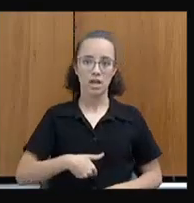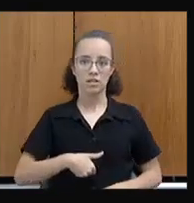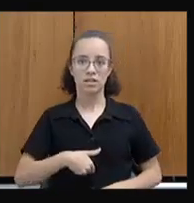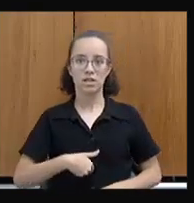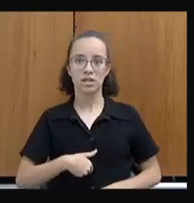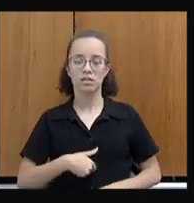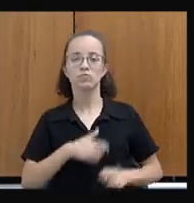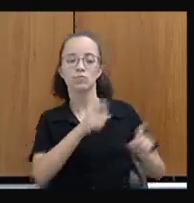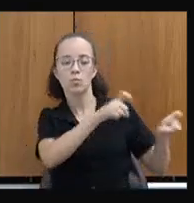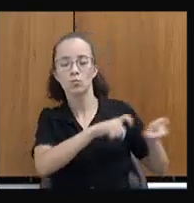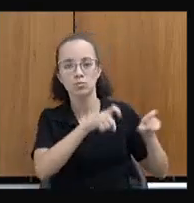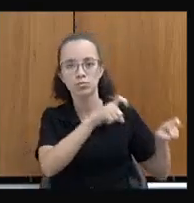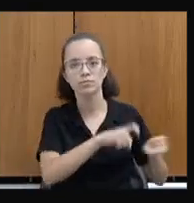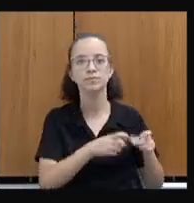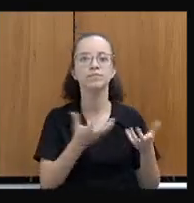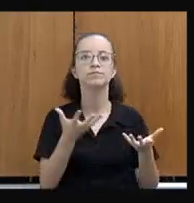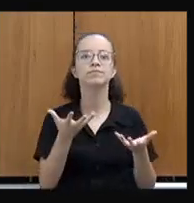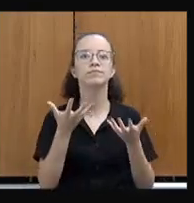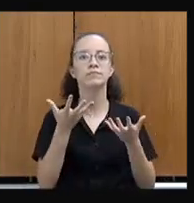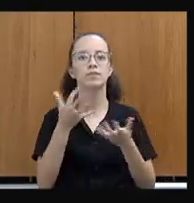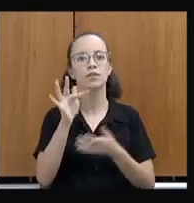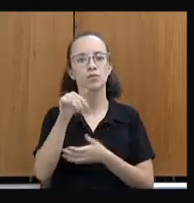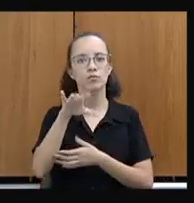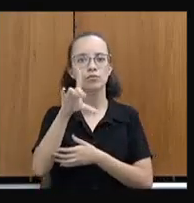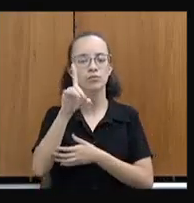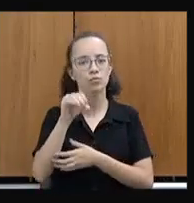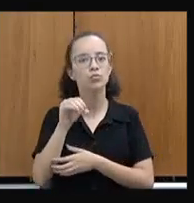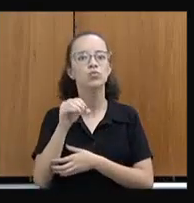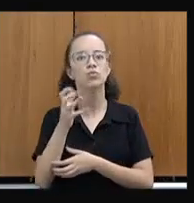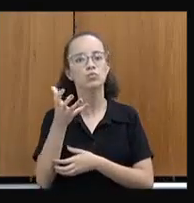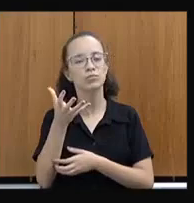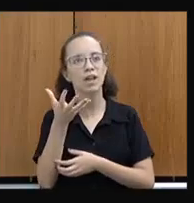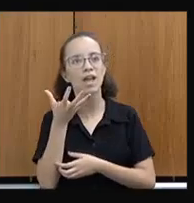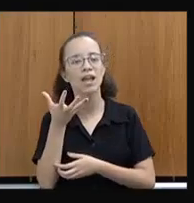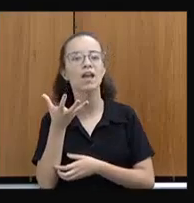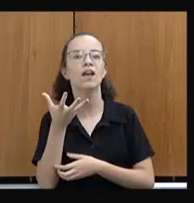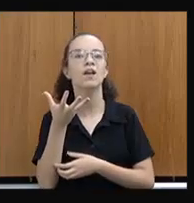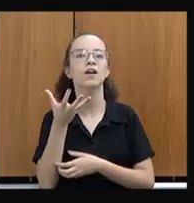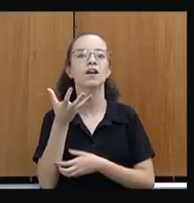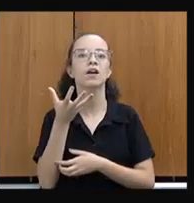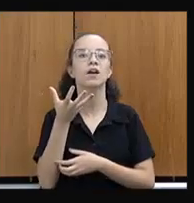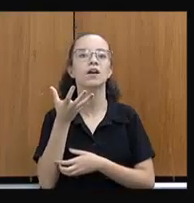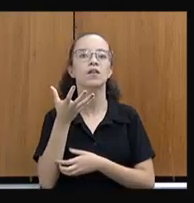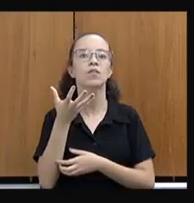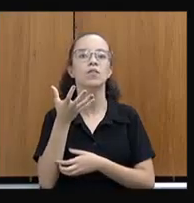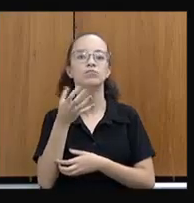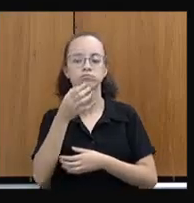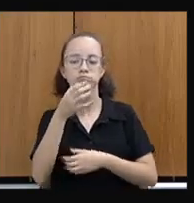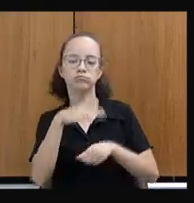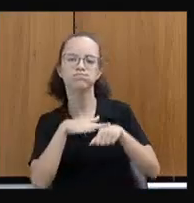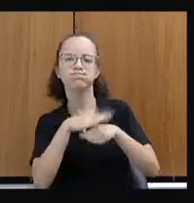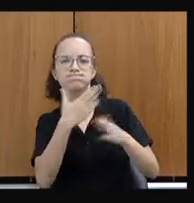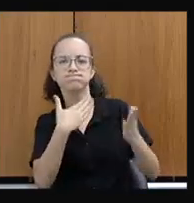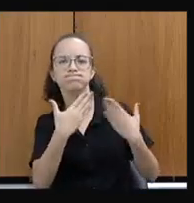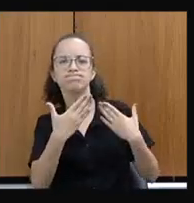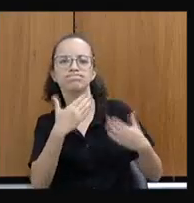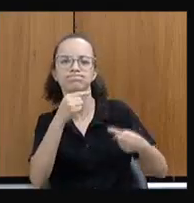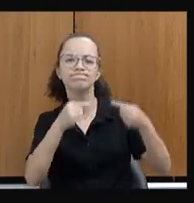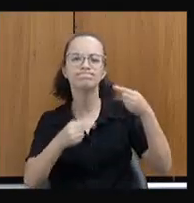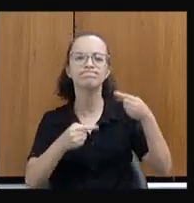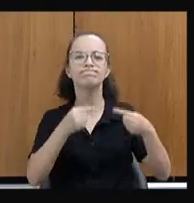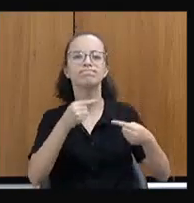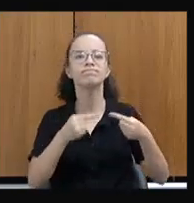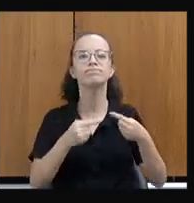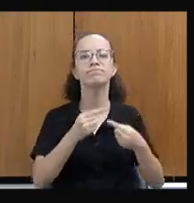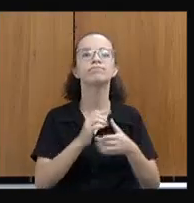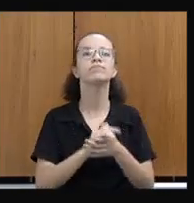Então, estou querendo, no fundo, como é que a gente, nesse novo ciclo, rediscute a possibilidade também. Já que